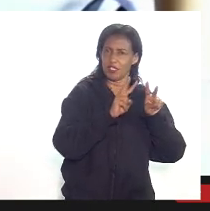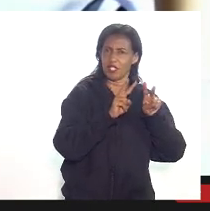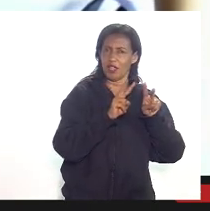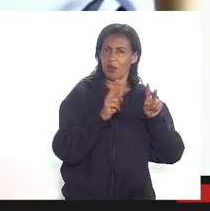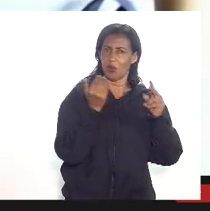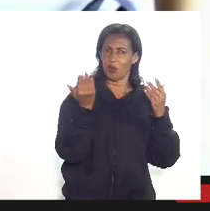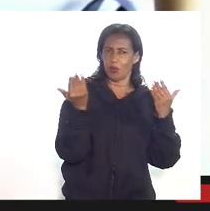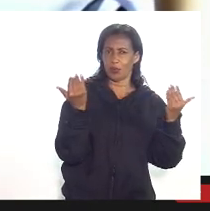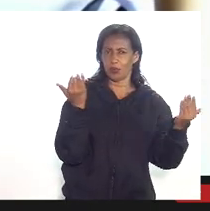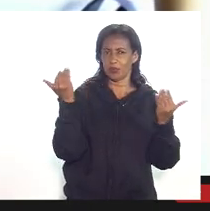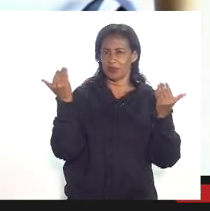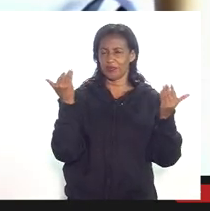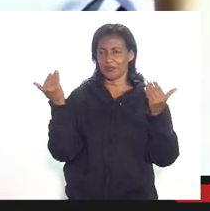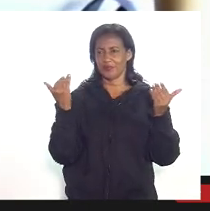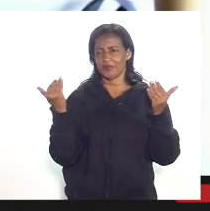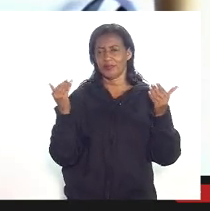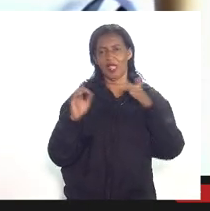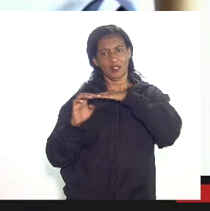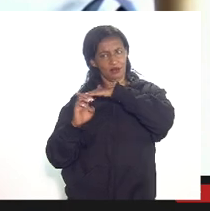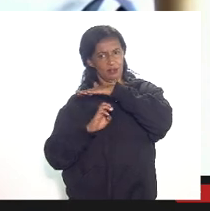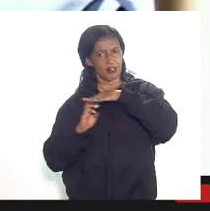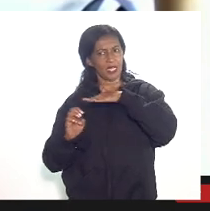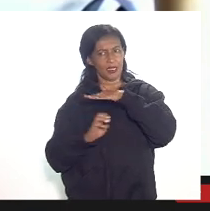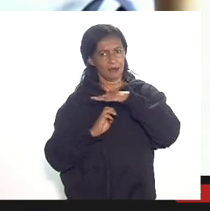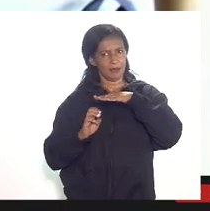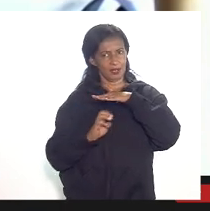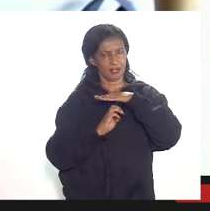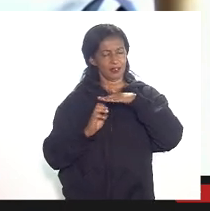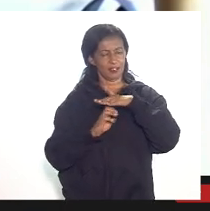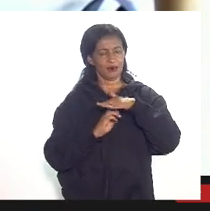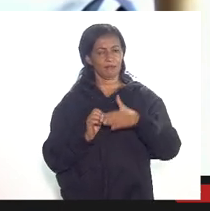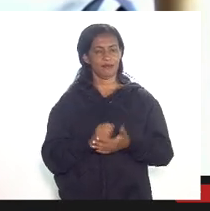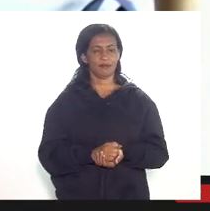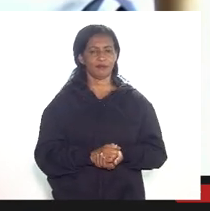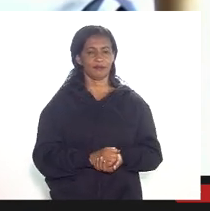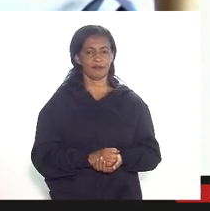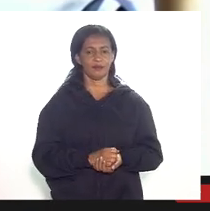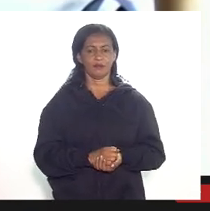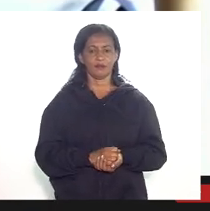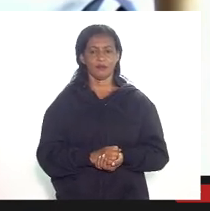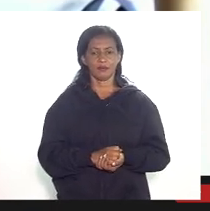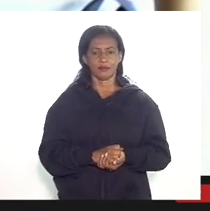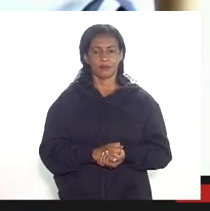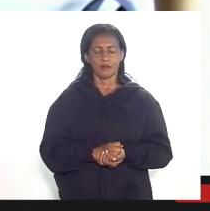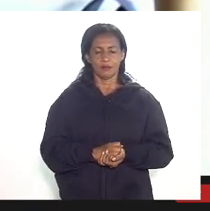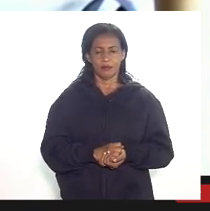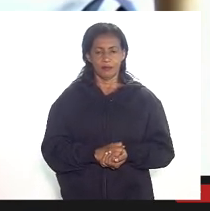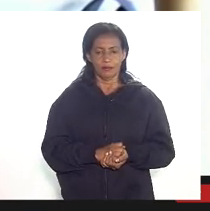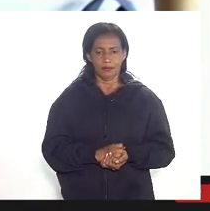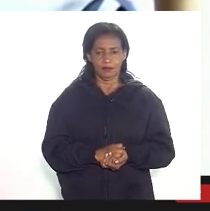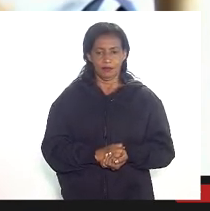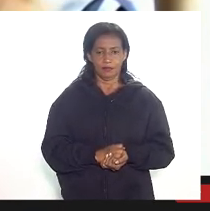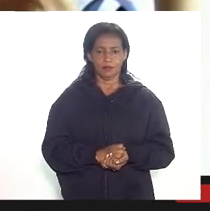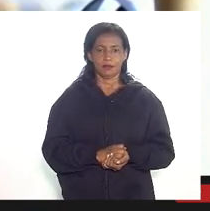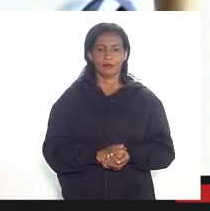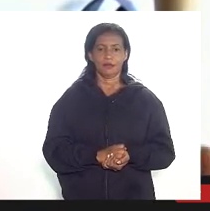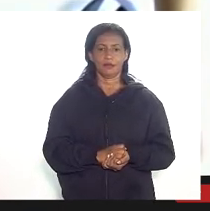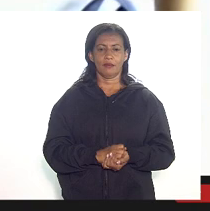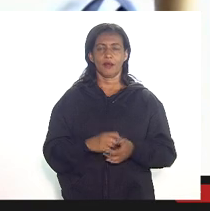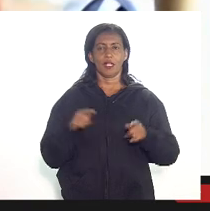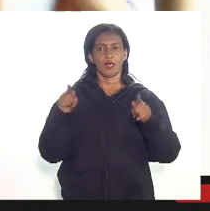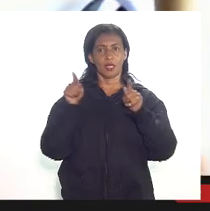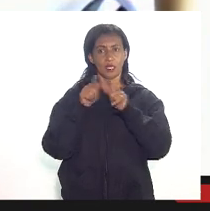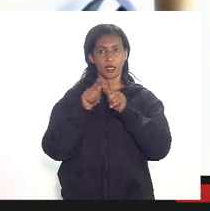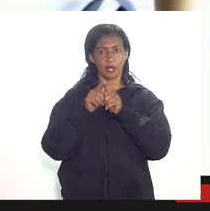das concessionárias e aí a própria